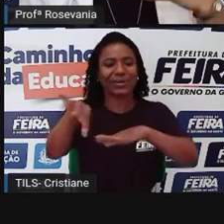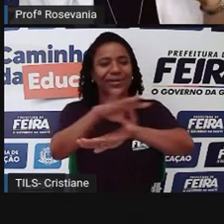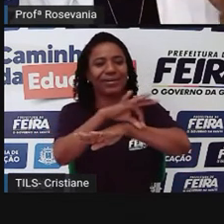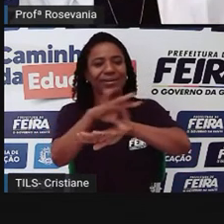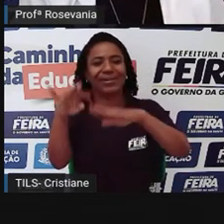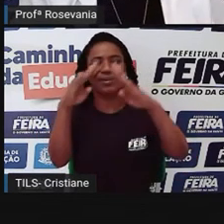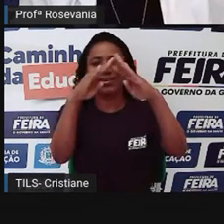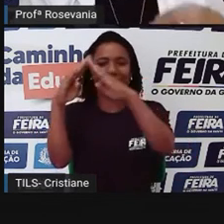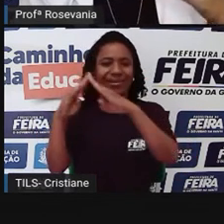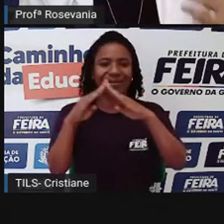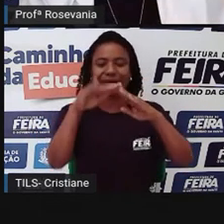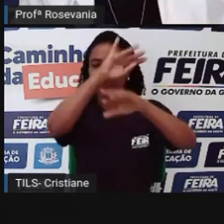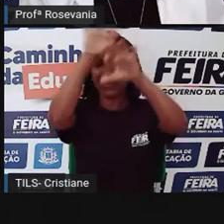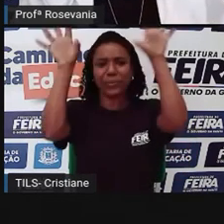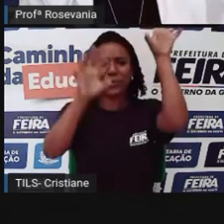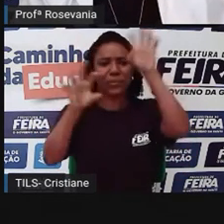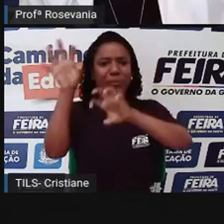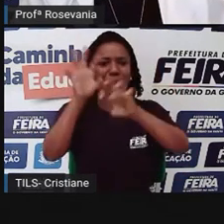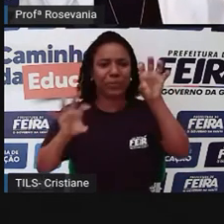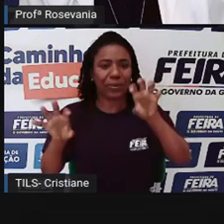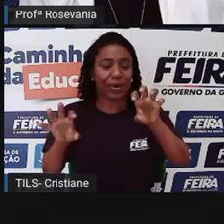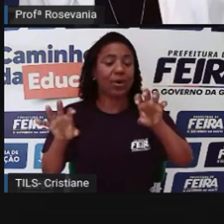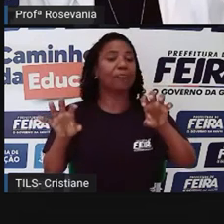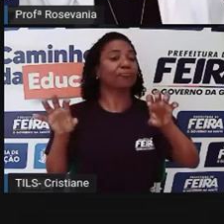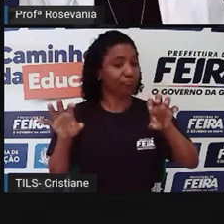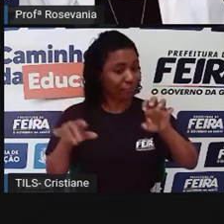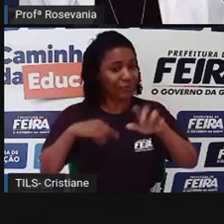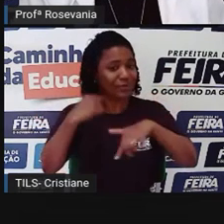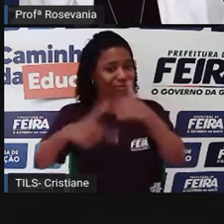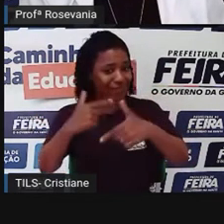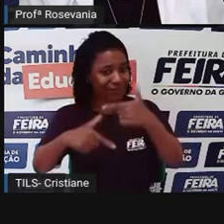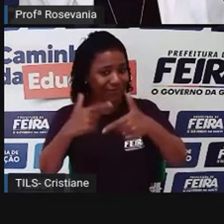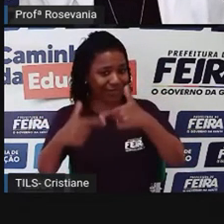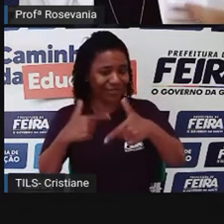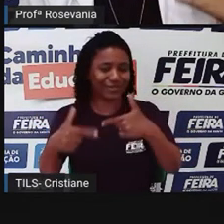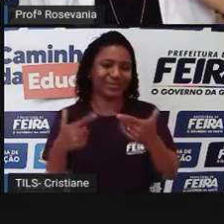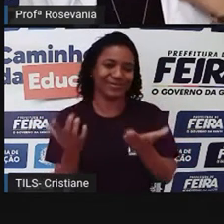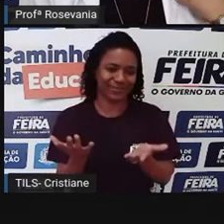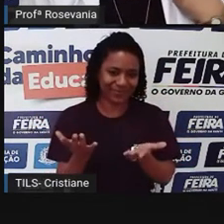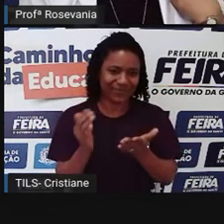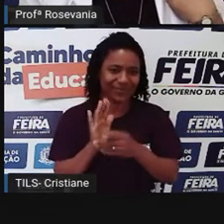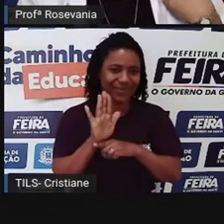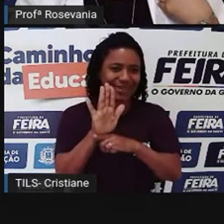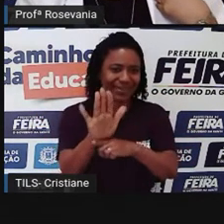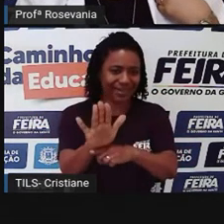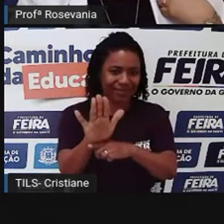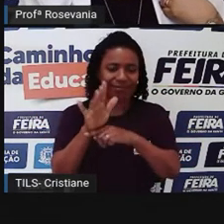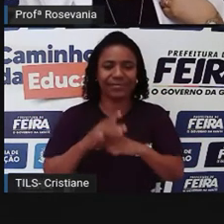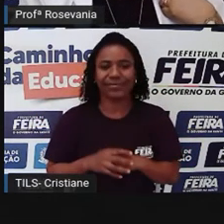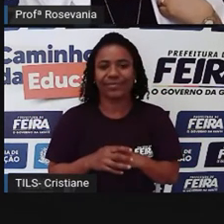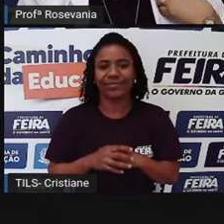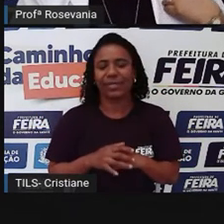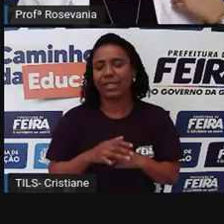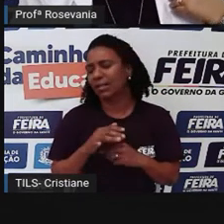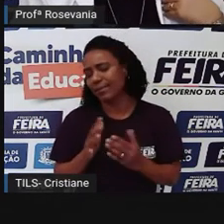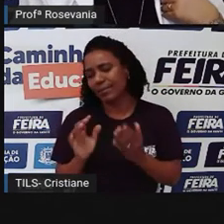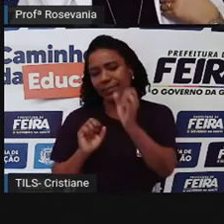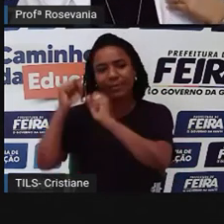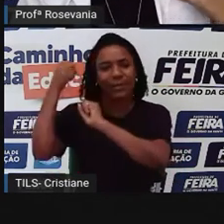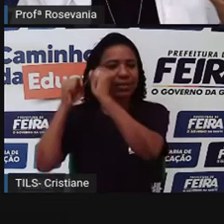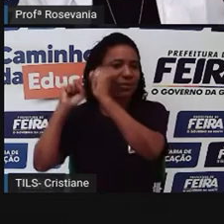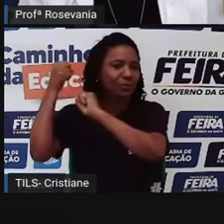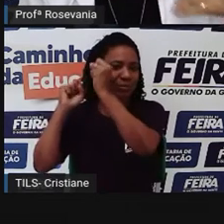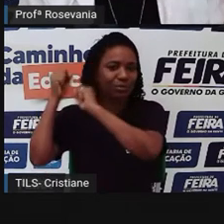arquitetos, decoradores, o que for, eles oferecem um serviço, por exemplo, não tem como eu montar a minha indústria se